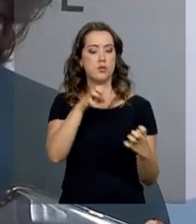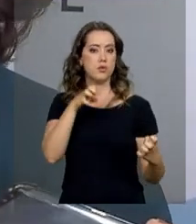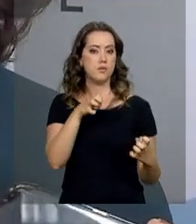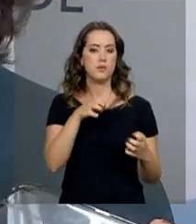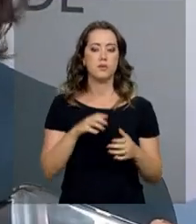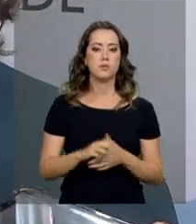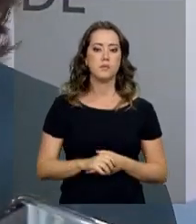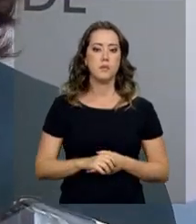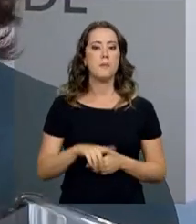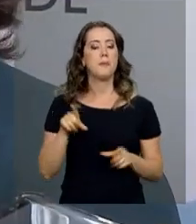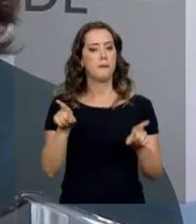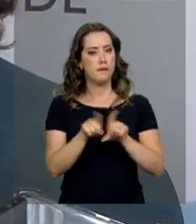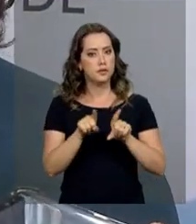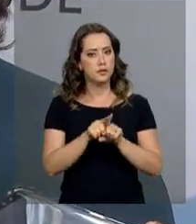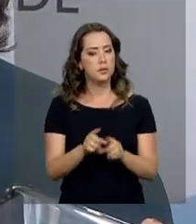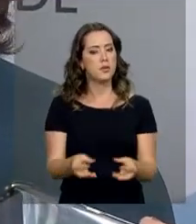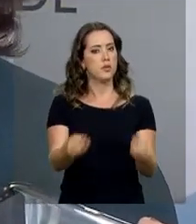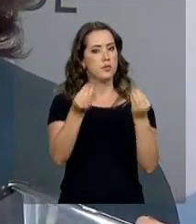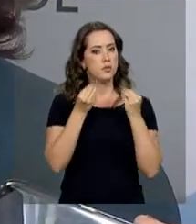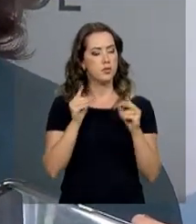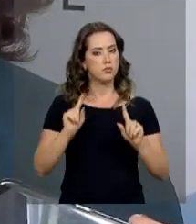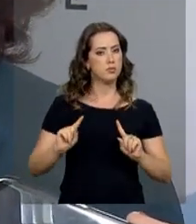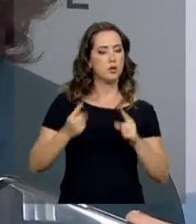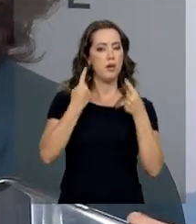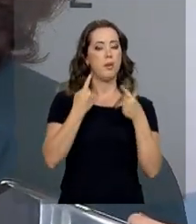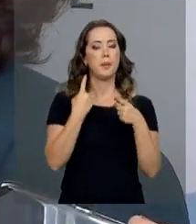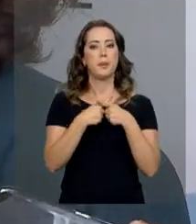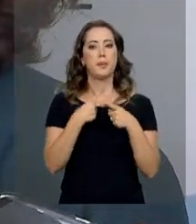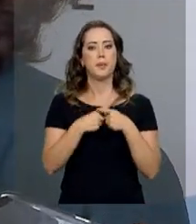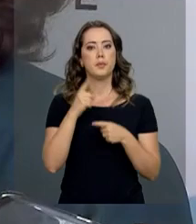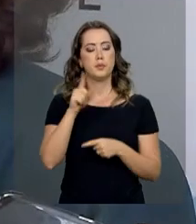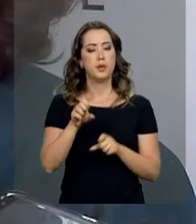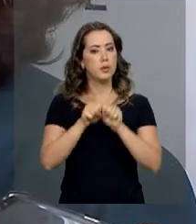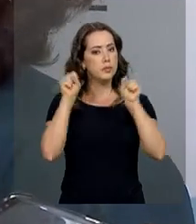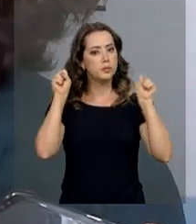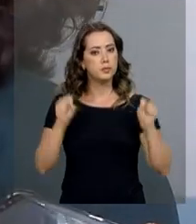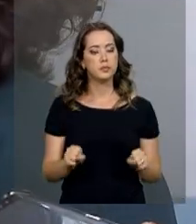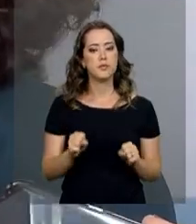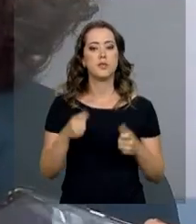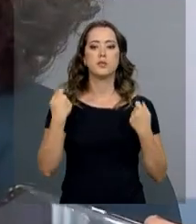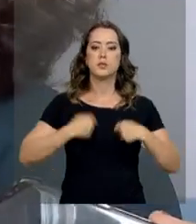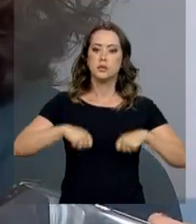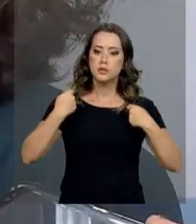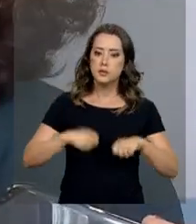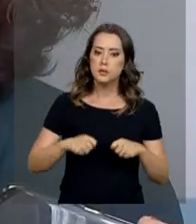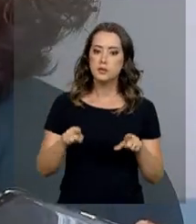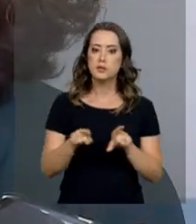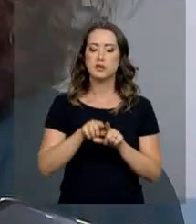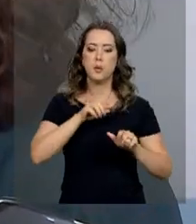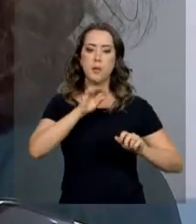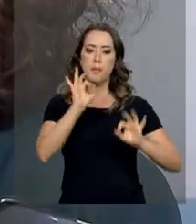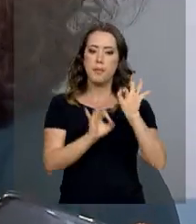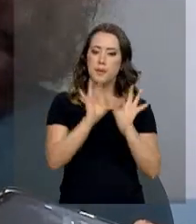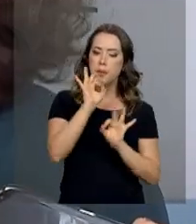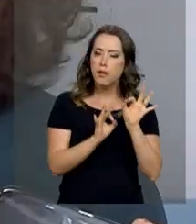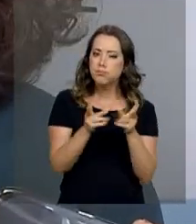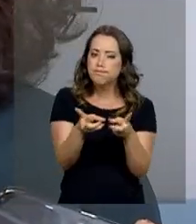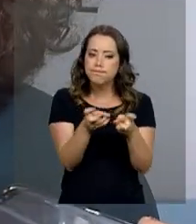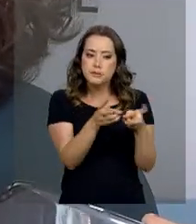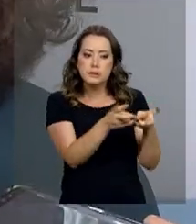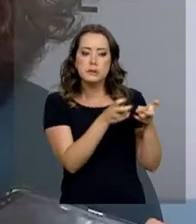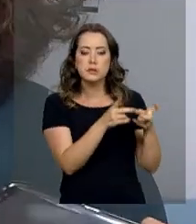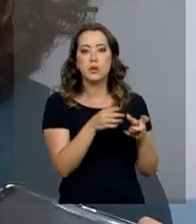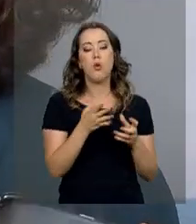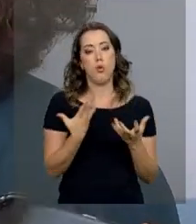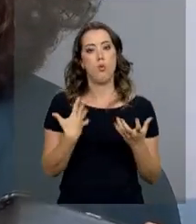que também nos traz muitos desafios. Porque o sistema precisa se preparar para identificar aqueles